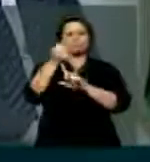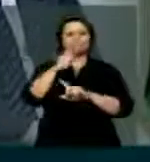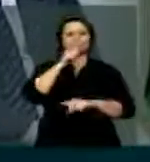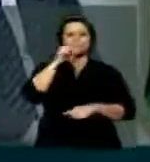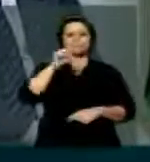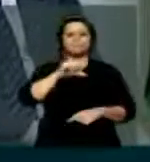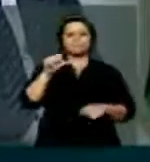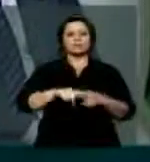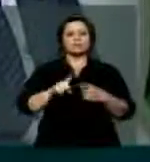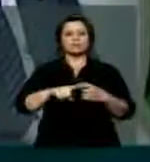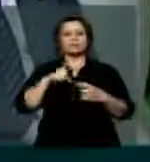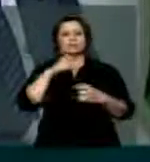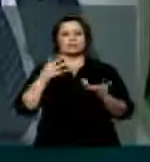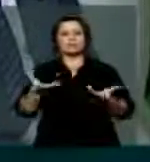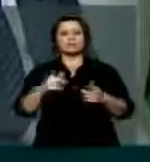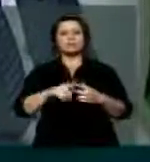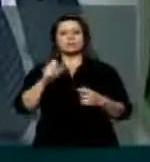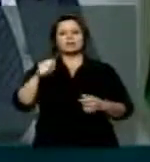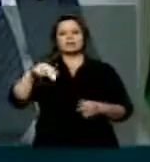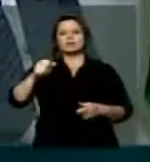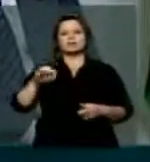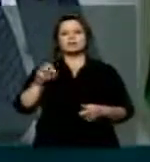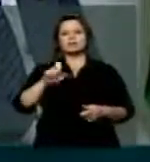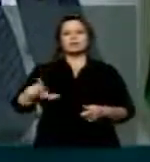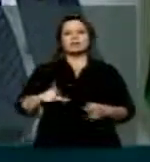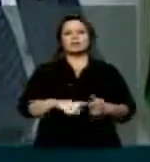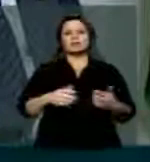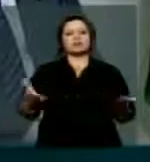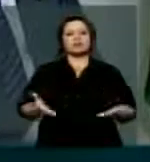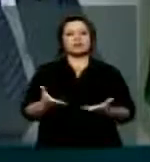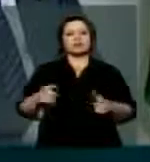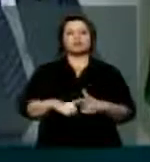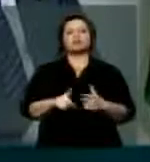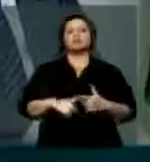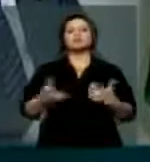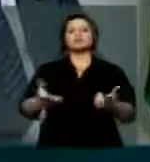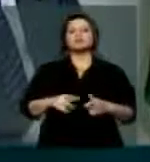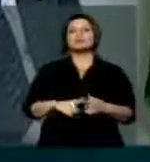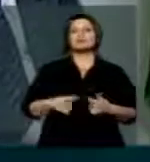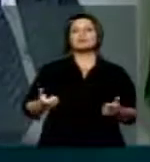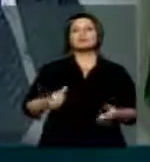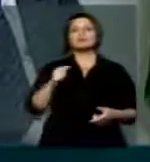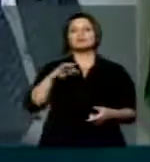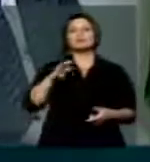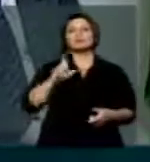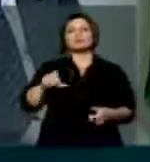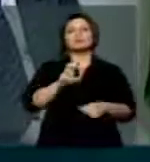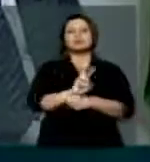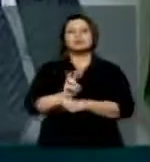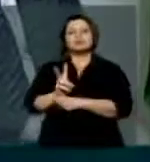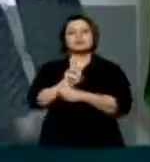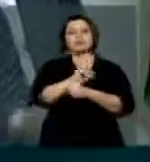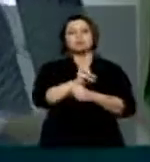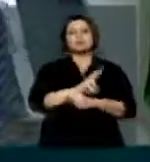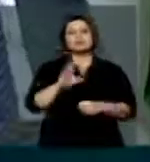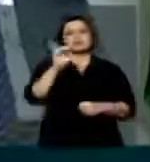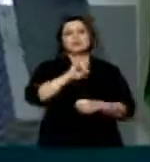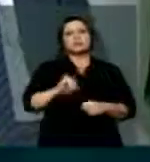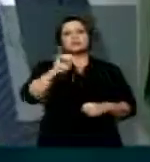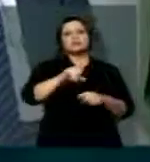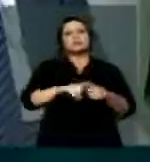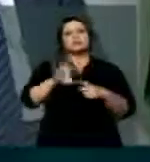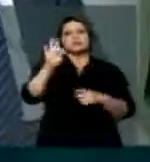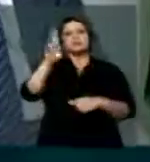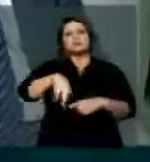Nós não aguentamos mais. Cadê a Anatel? Queremos a Anatel fiscalizando a Oi,